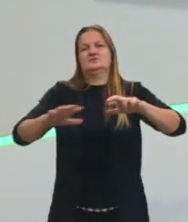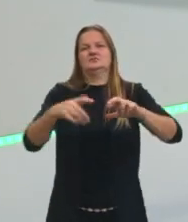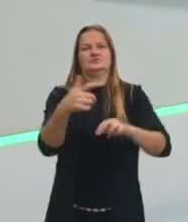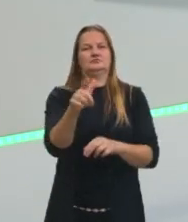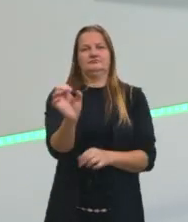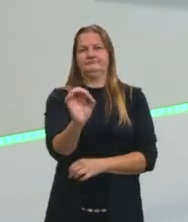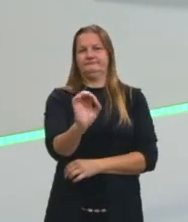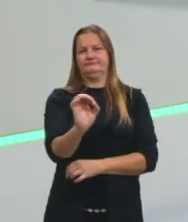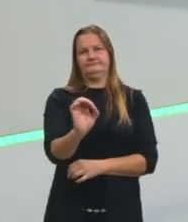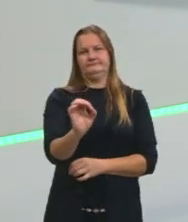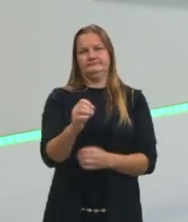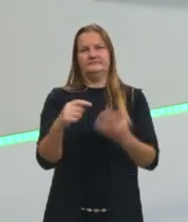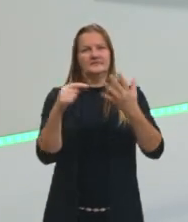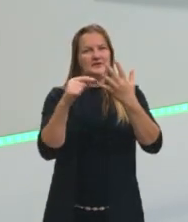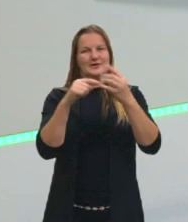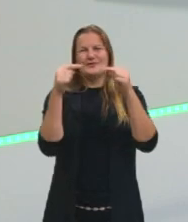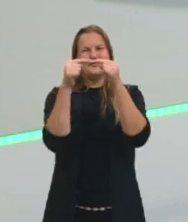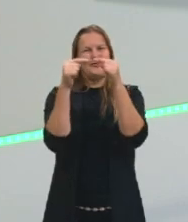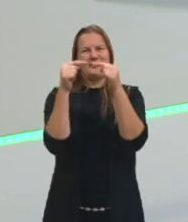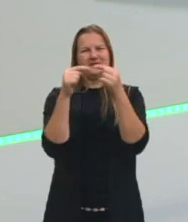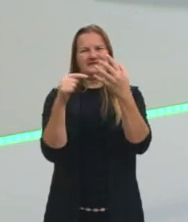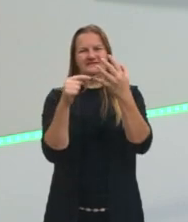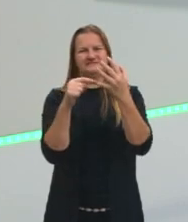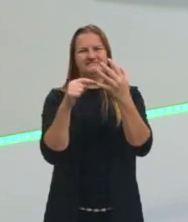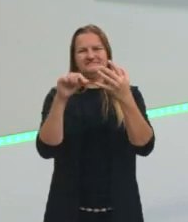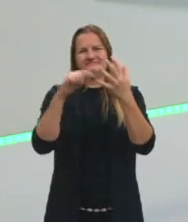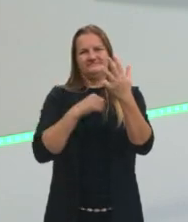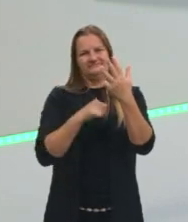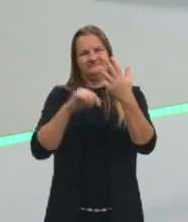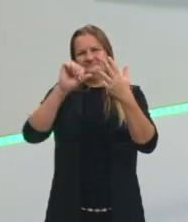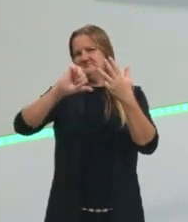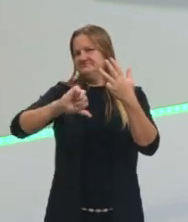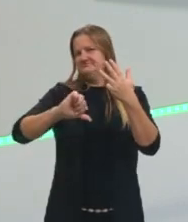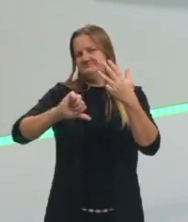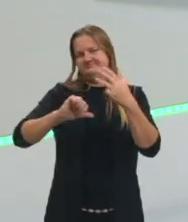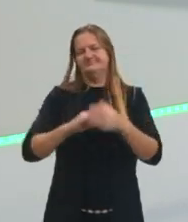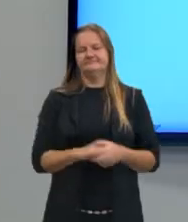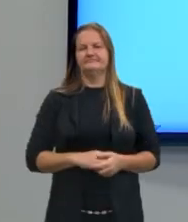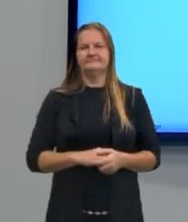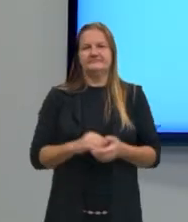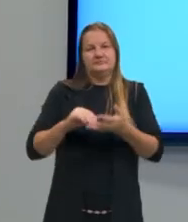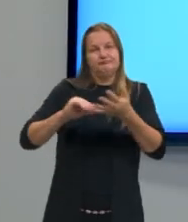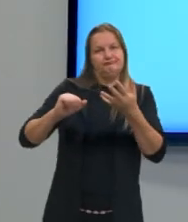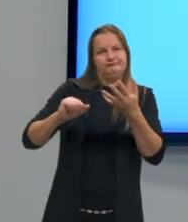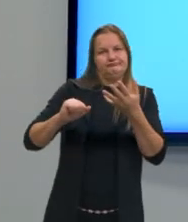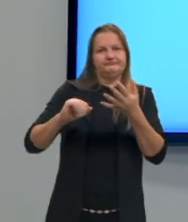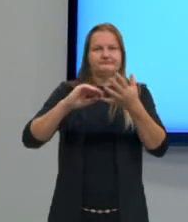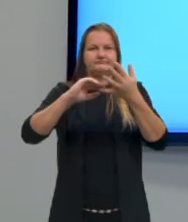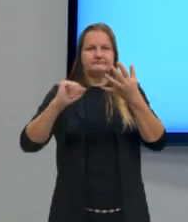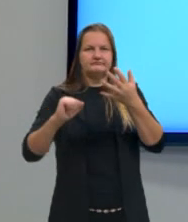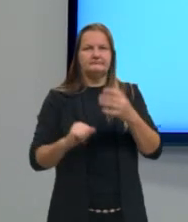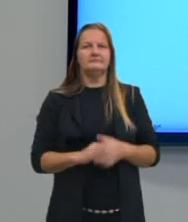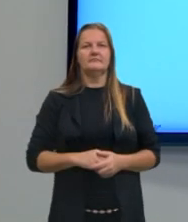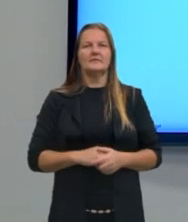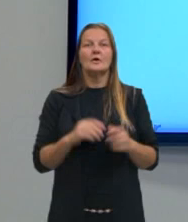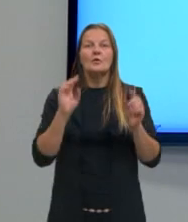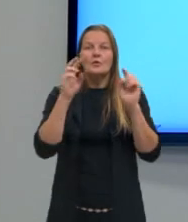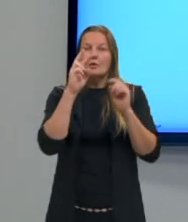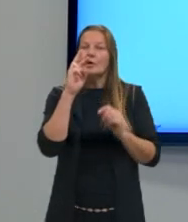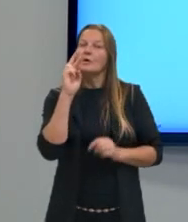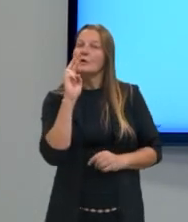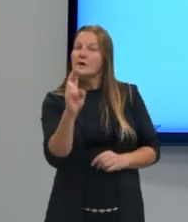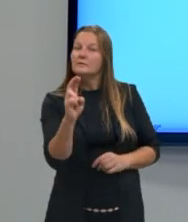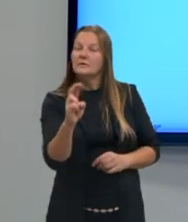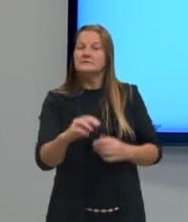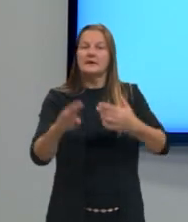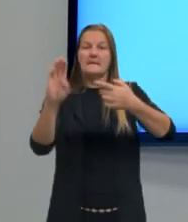por não ter essa questão do regionalismo, descarta essa como possível resposta correta, chegando então à nossa